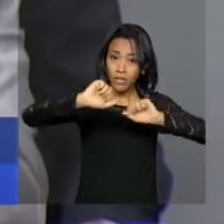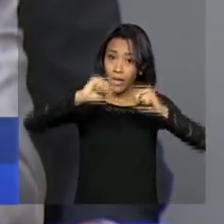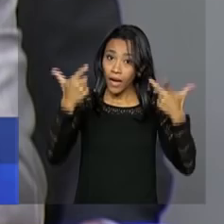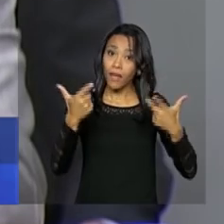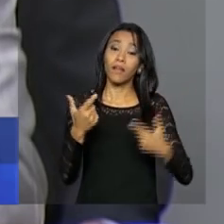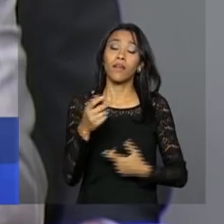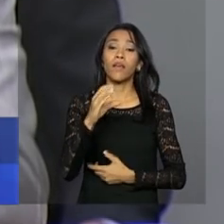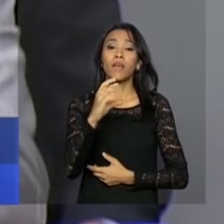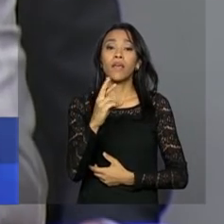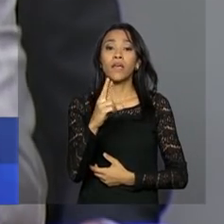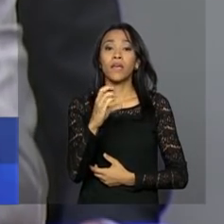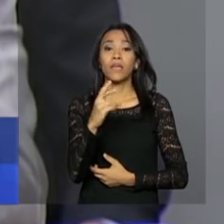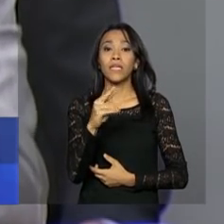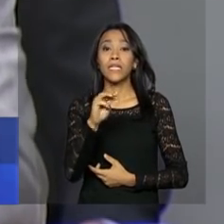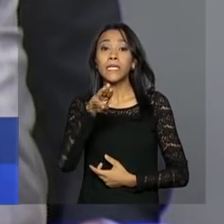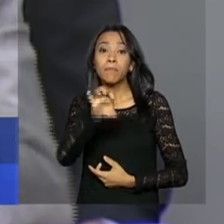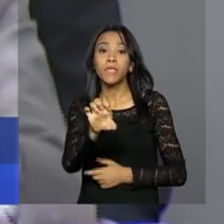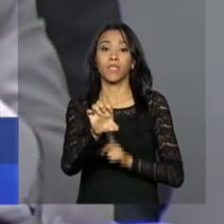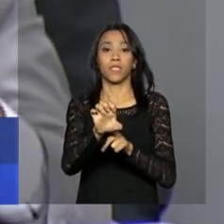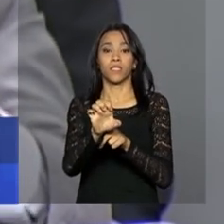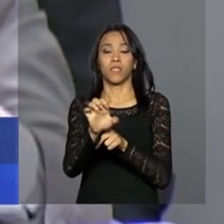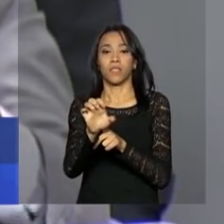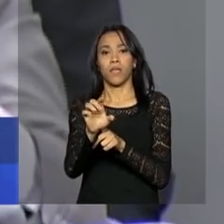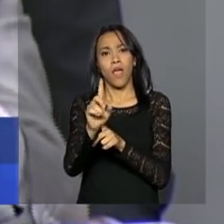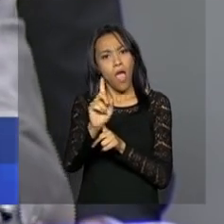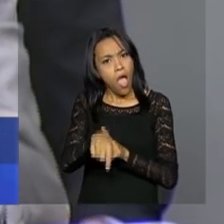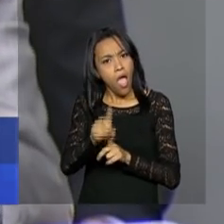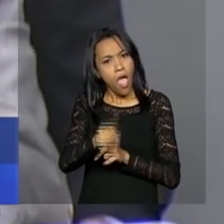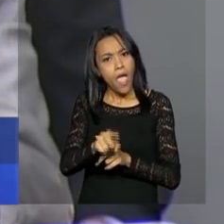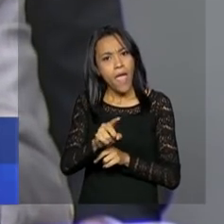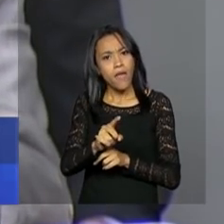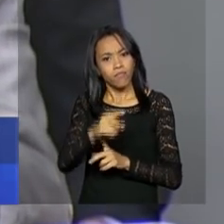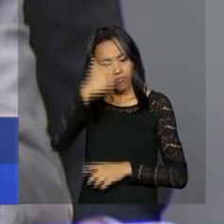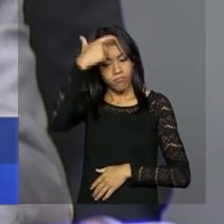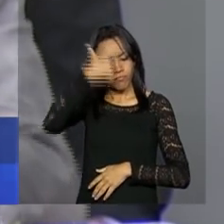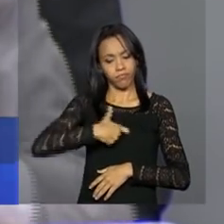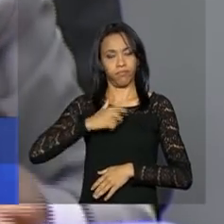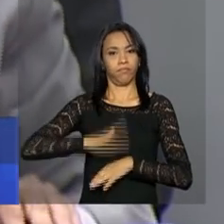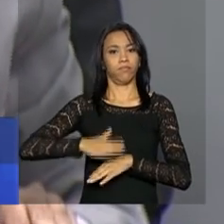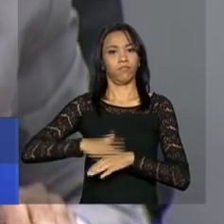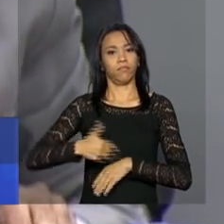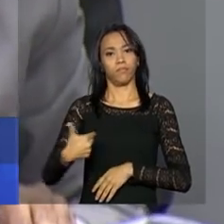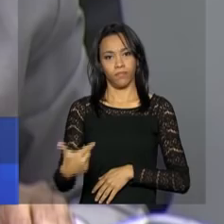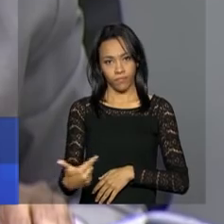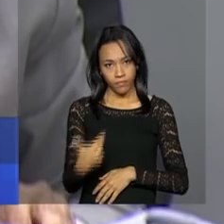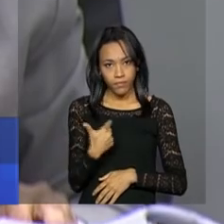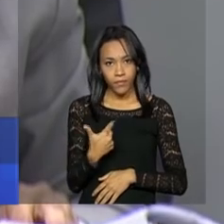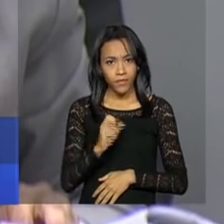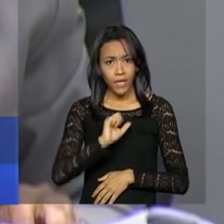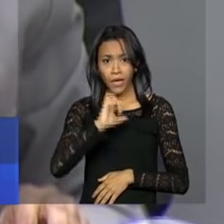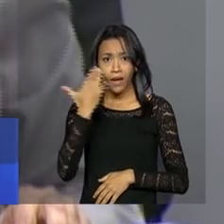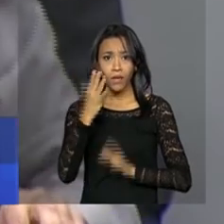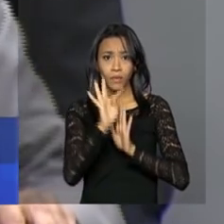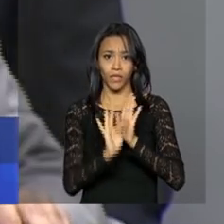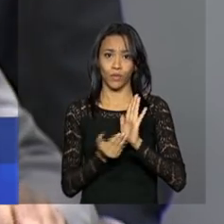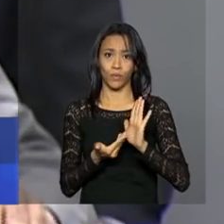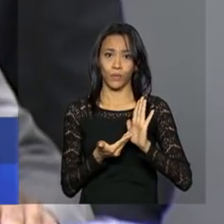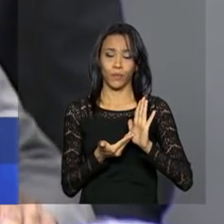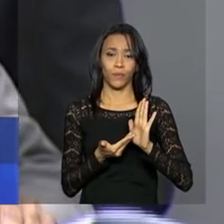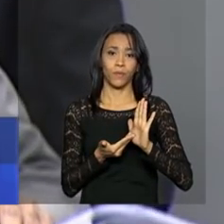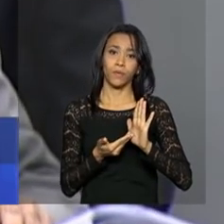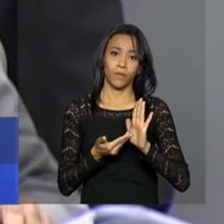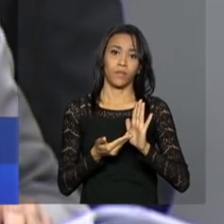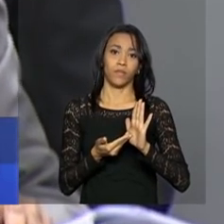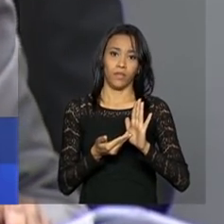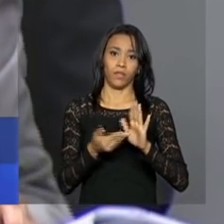responsabilidade devem ser praticados diretamente pelo presidente da República. O texto é claro e a Constituição não tem